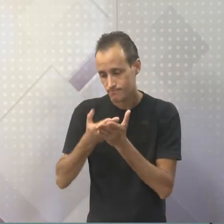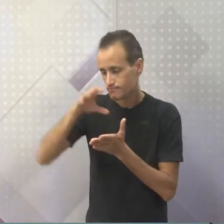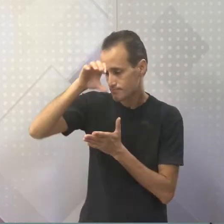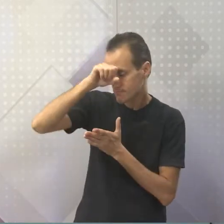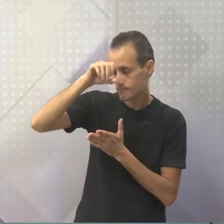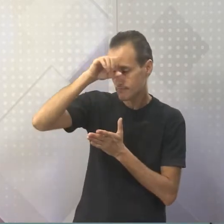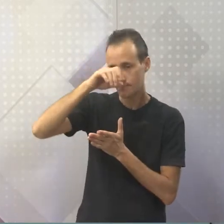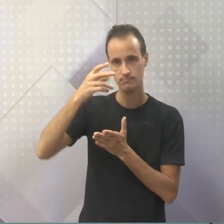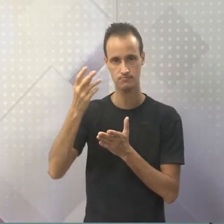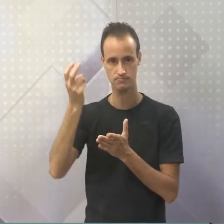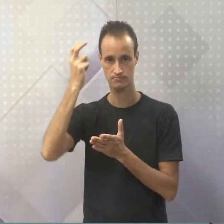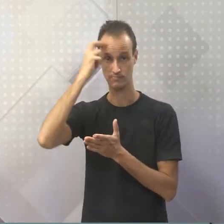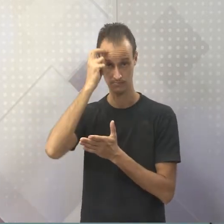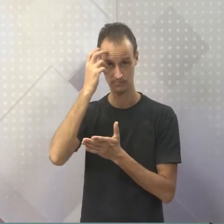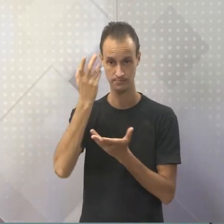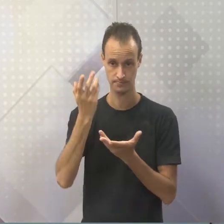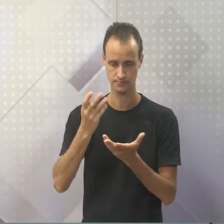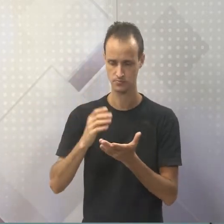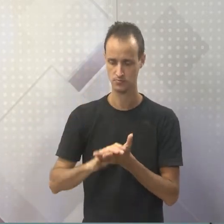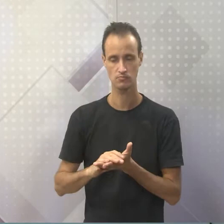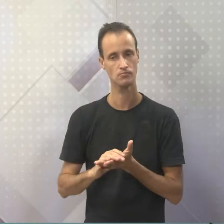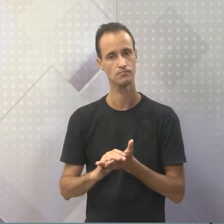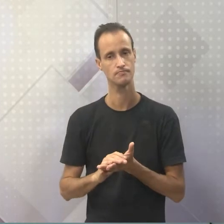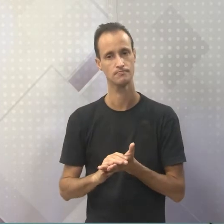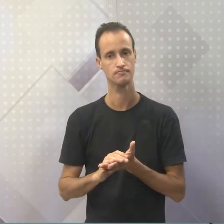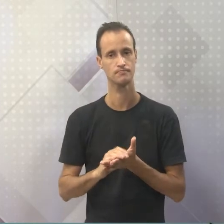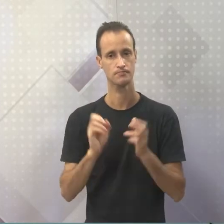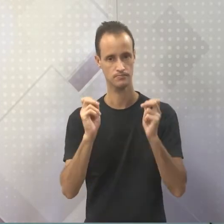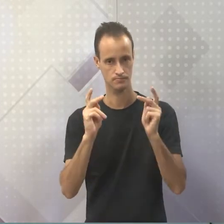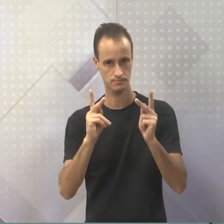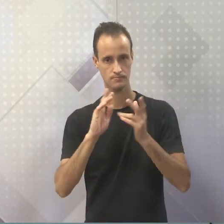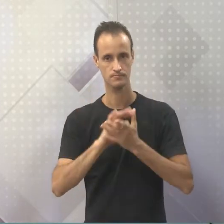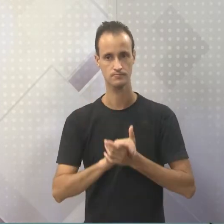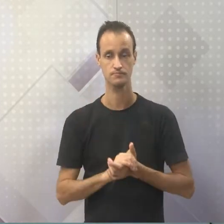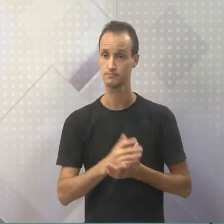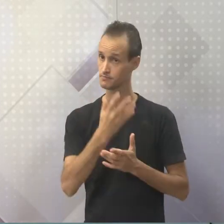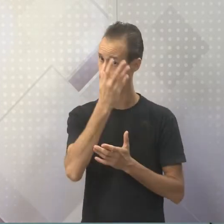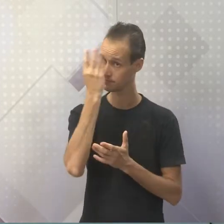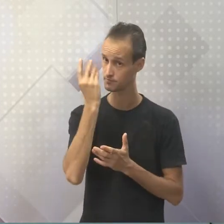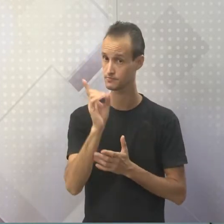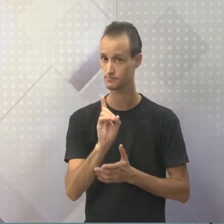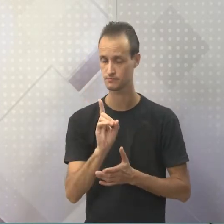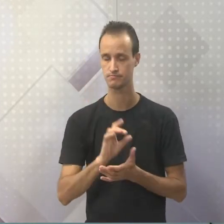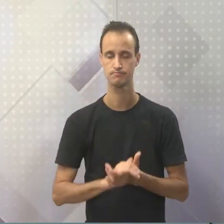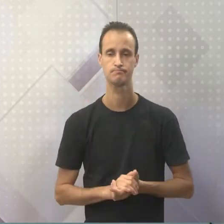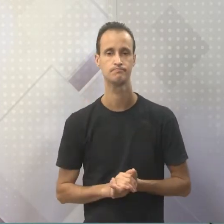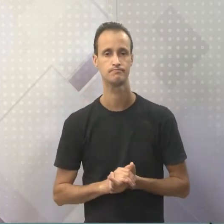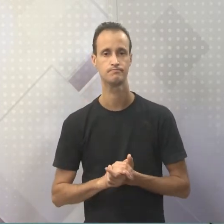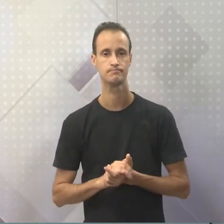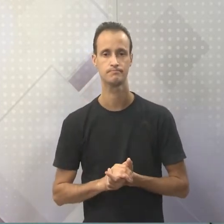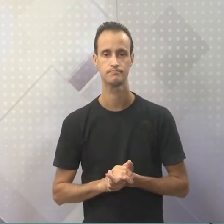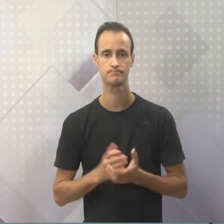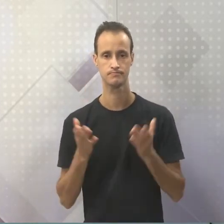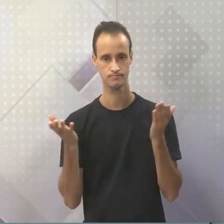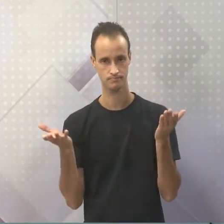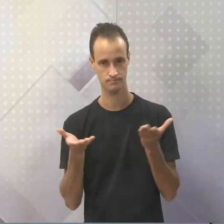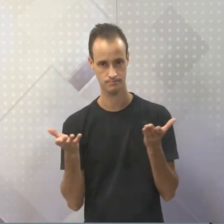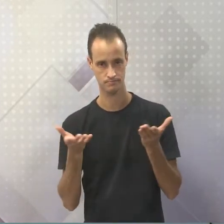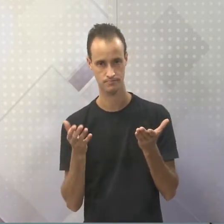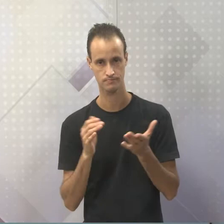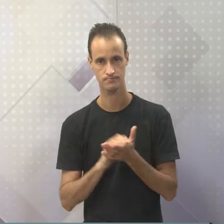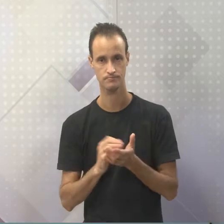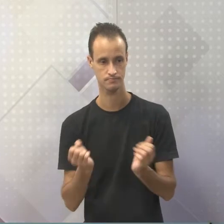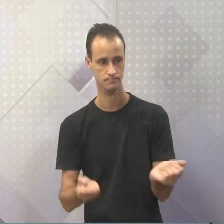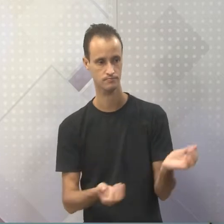aprender um pouco mais sobre essa cultura tão rica e tão bonita, tá bom? Então, não se esquece. Vamos aqui para o